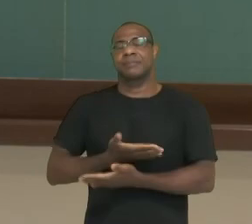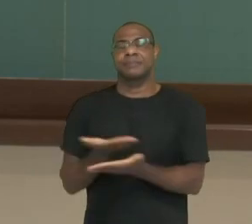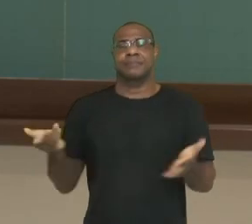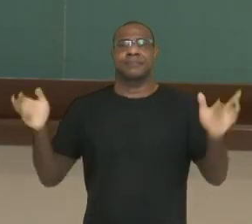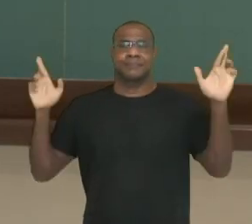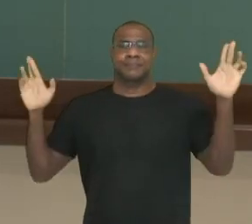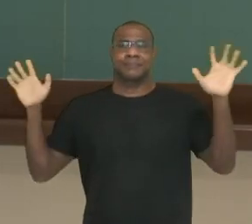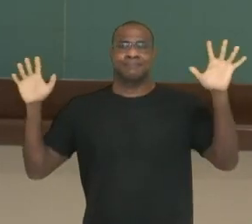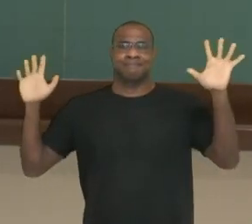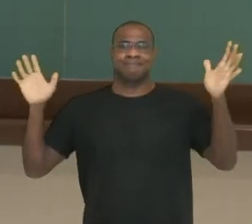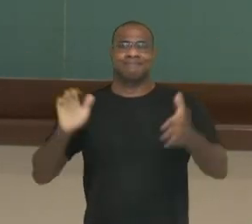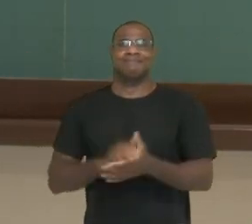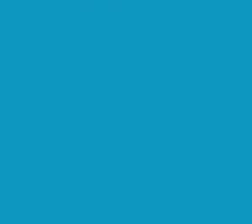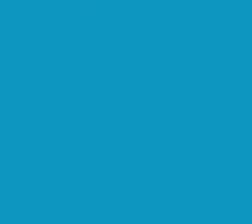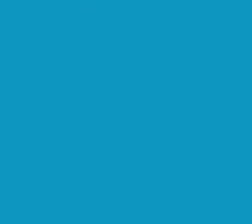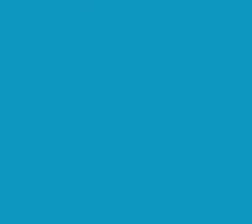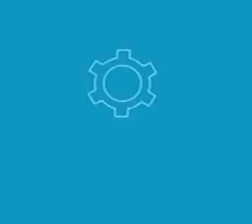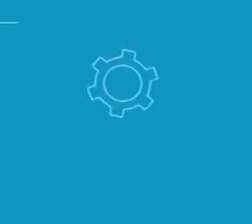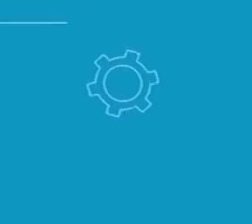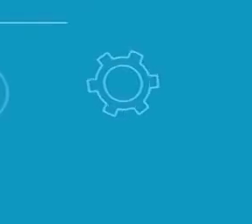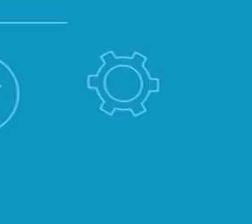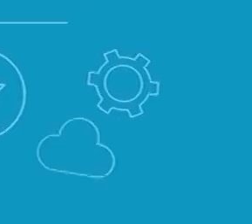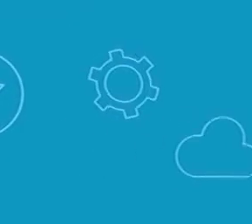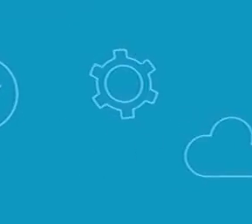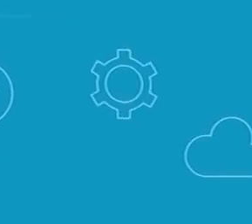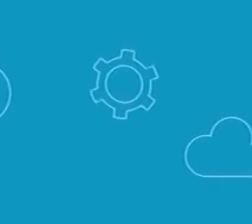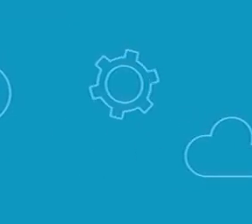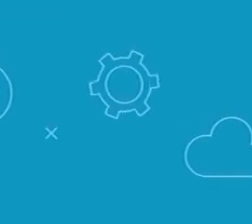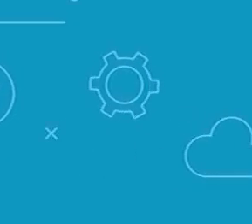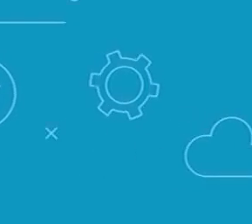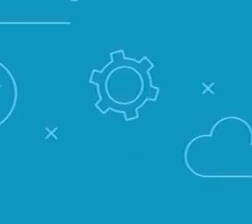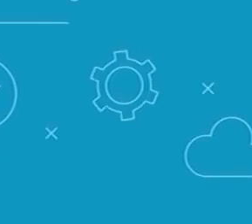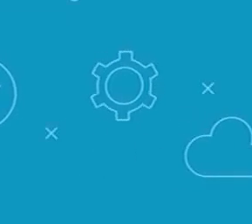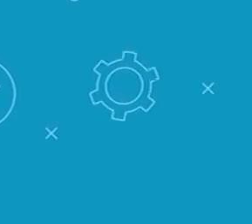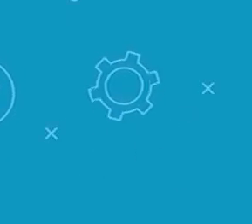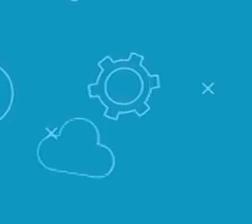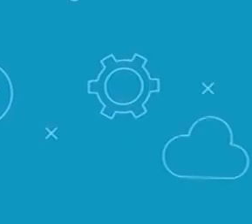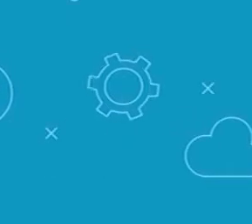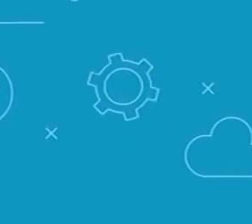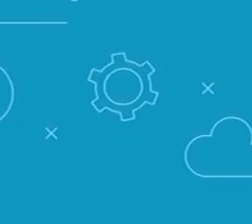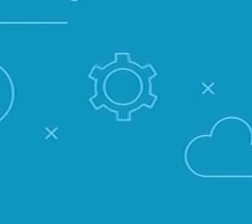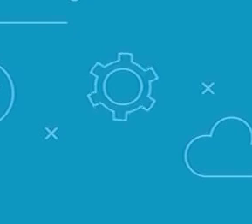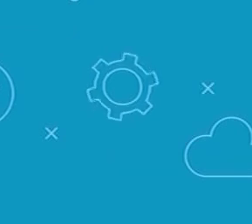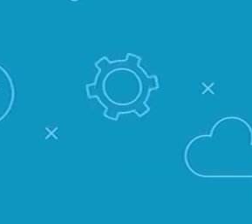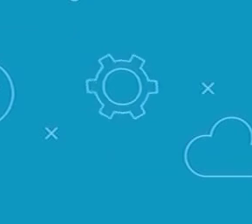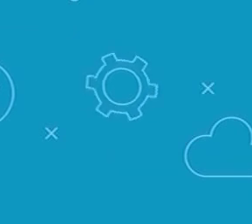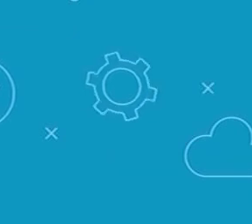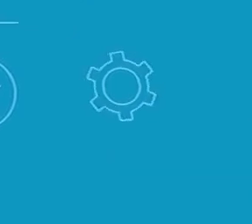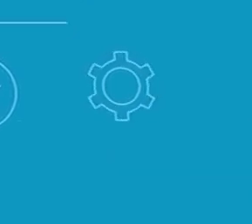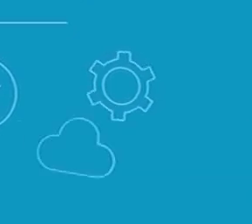gostado. E até breve. Transcrição Quintena Coelho